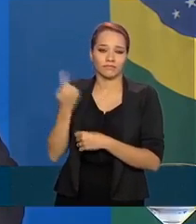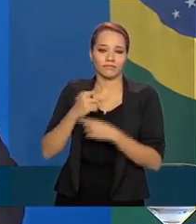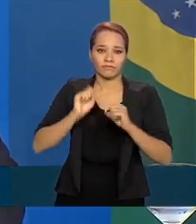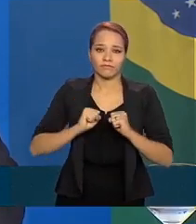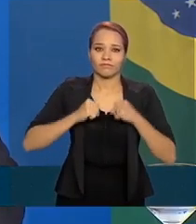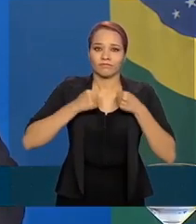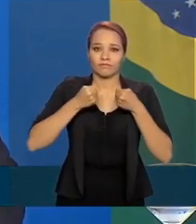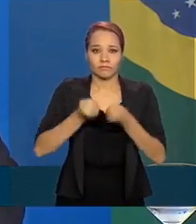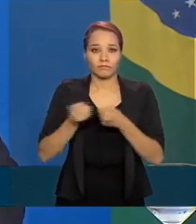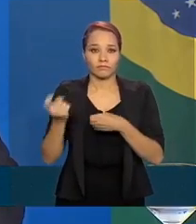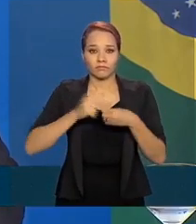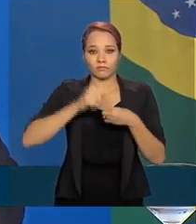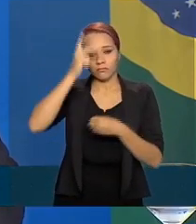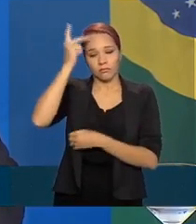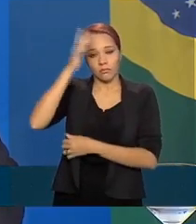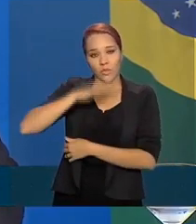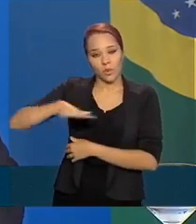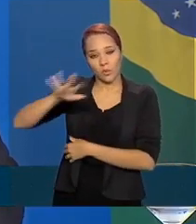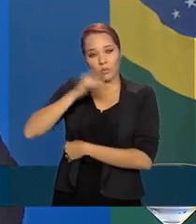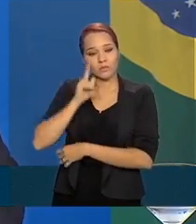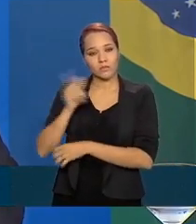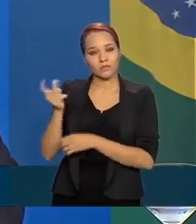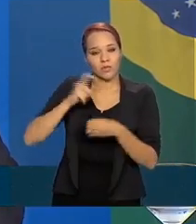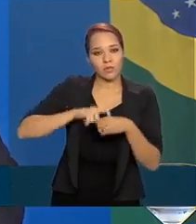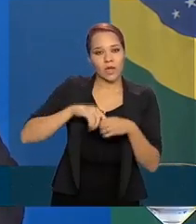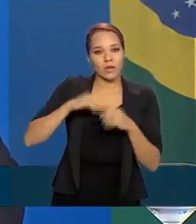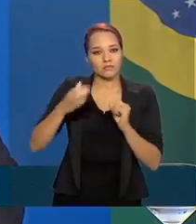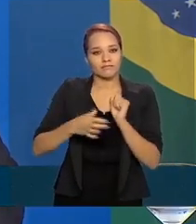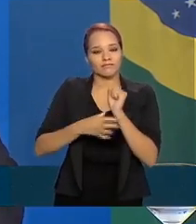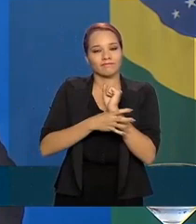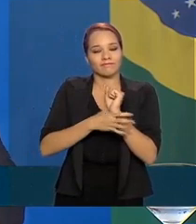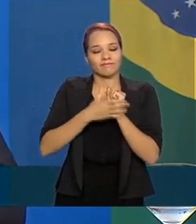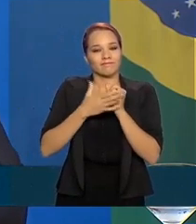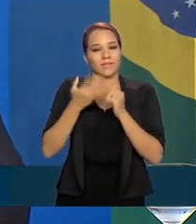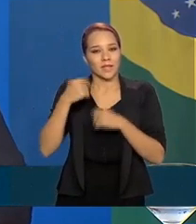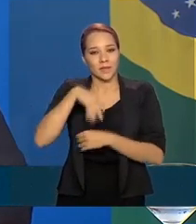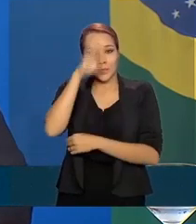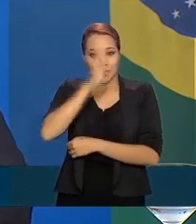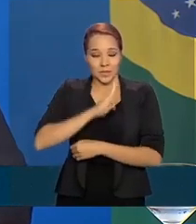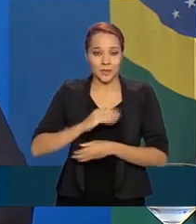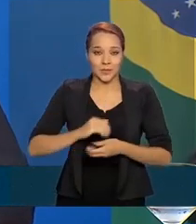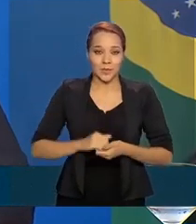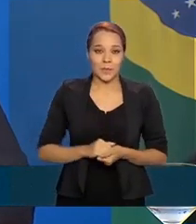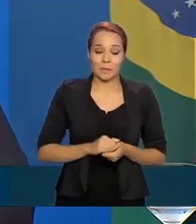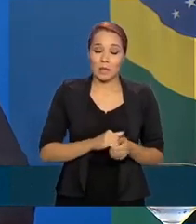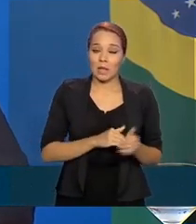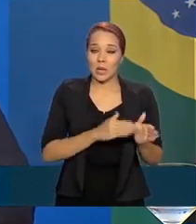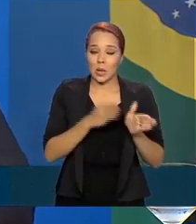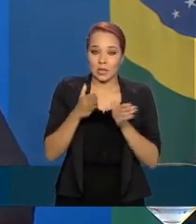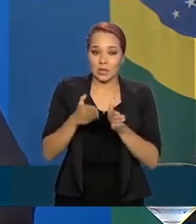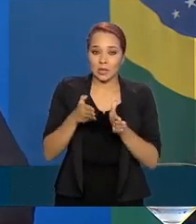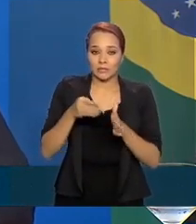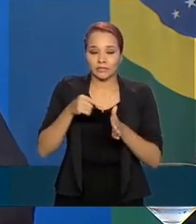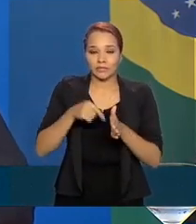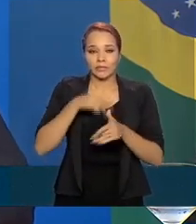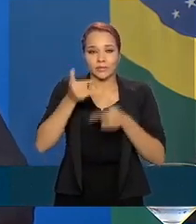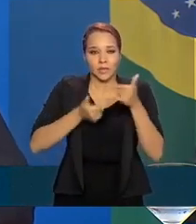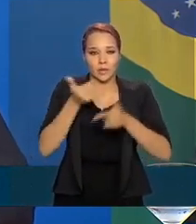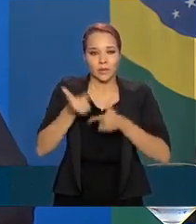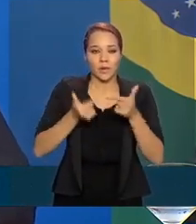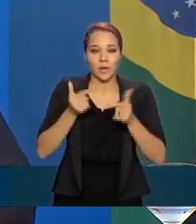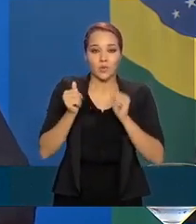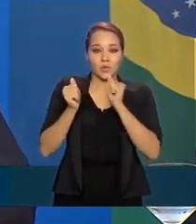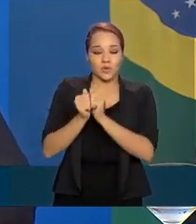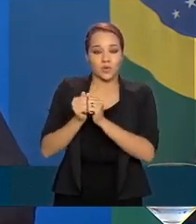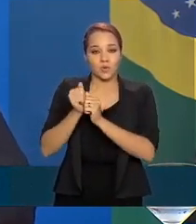que todos eles possam voltar em segurança ao Brasil. Até aqui nós trabalhamos, sobretudo, com voos das companhias